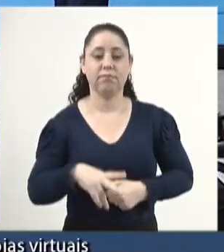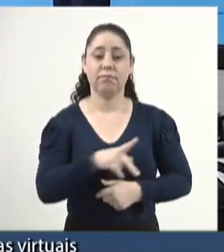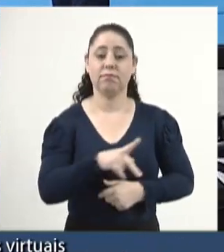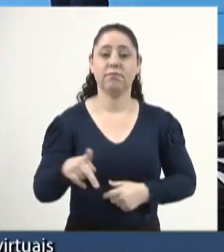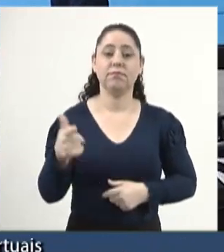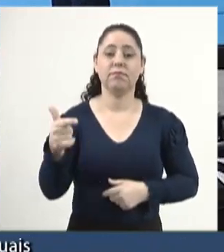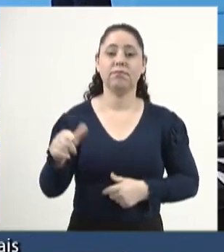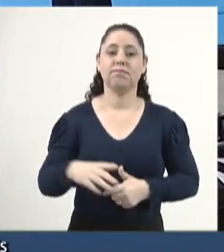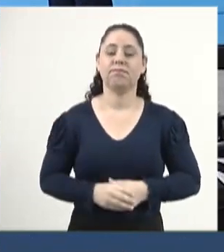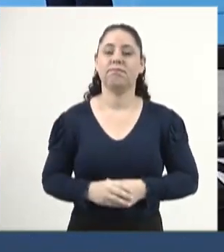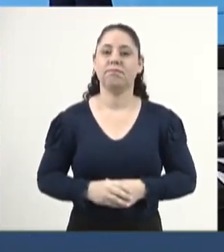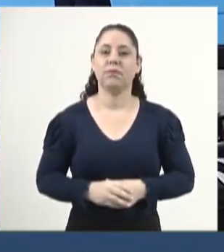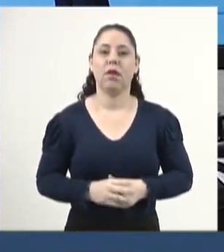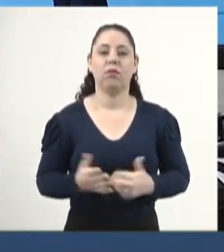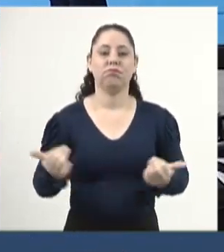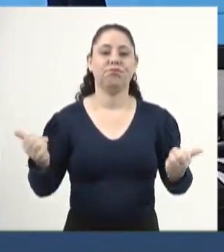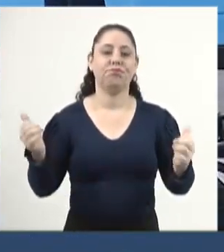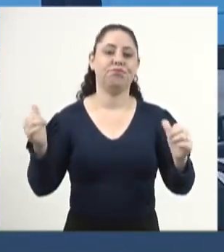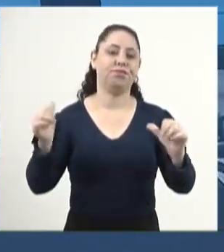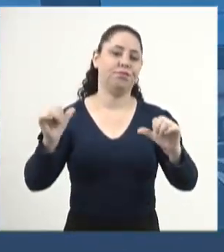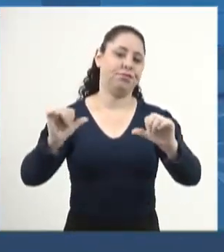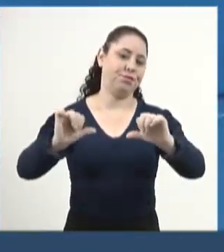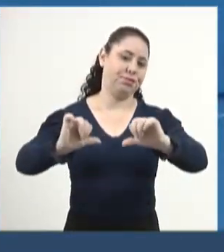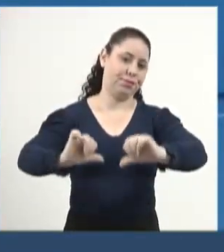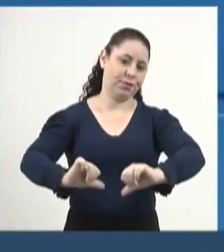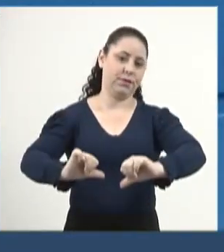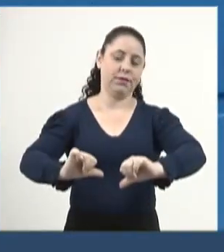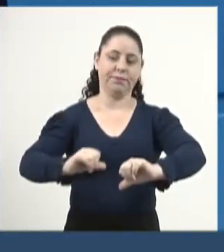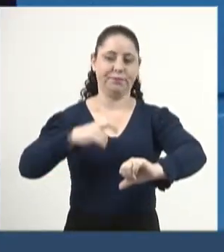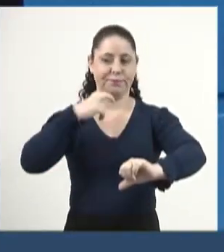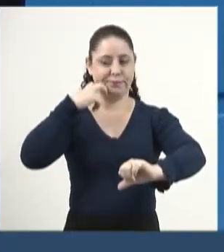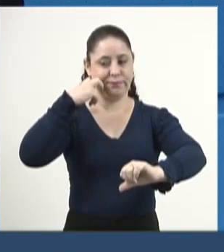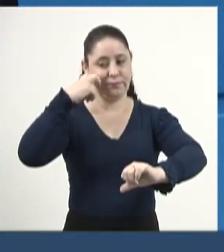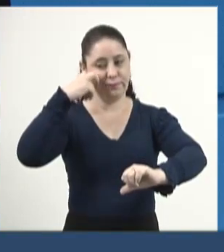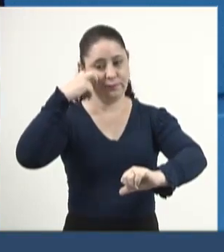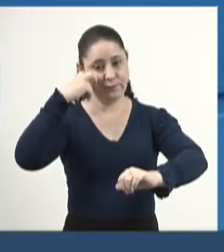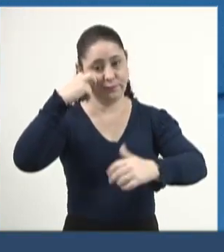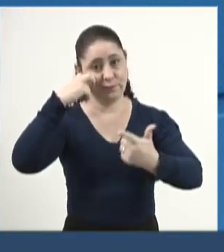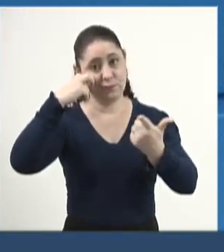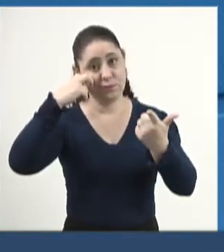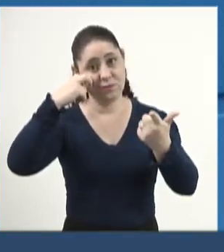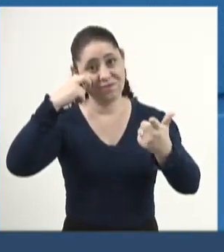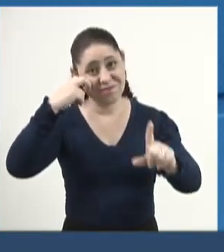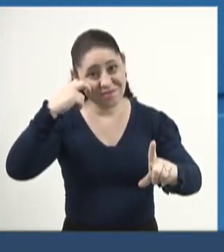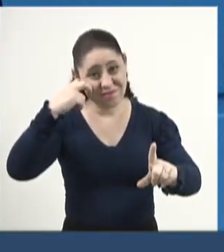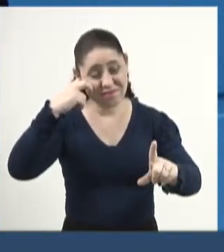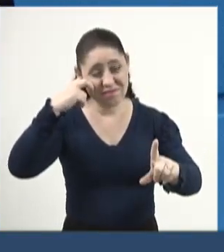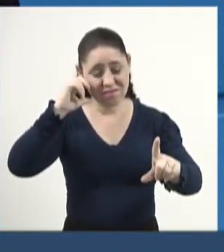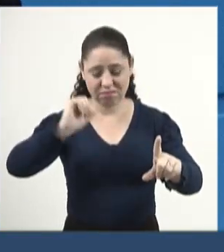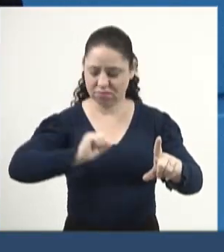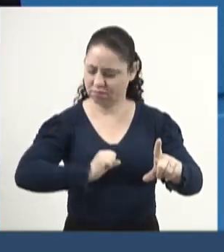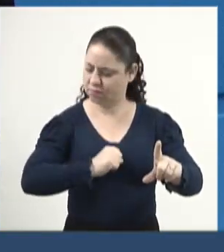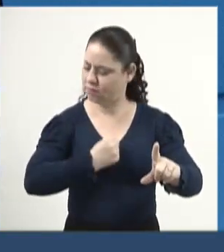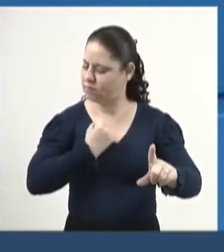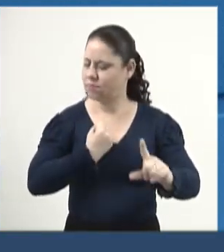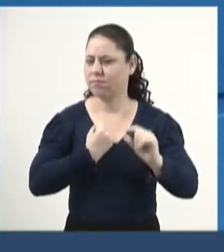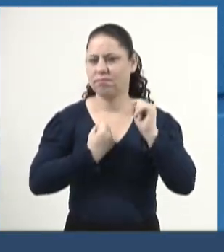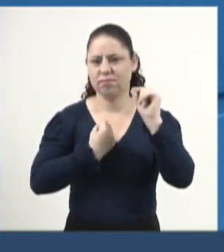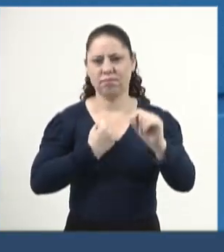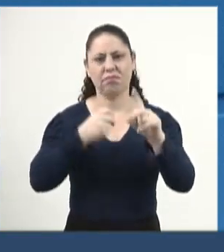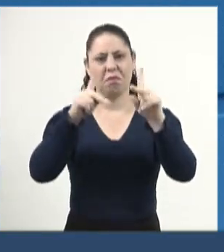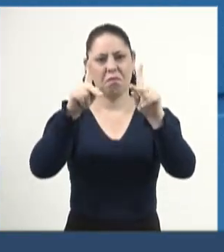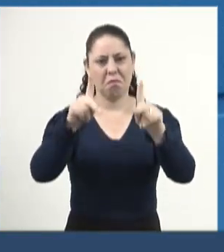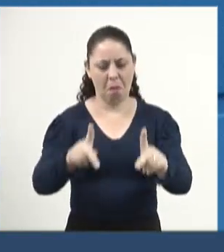mais um fiasco, mais uma vergonha, mais uma indignação para o